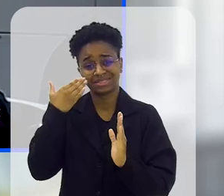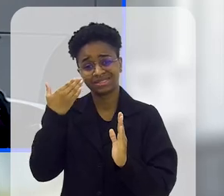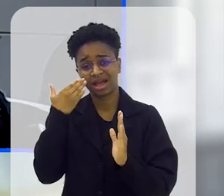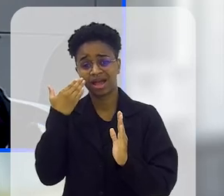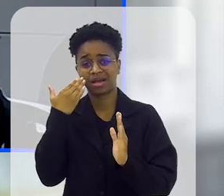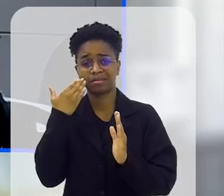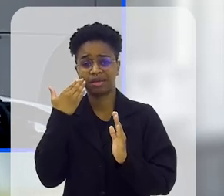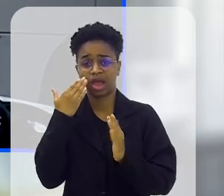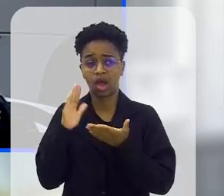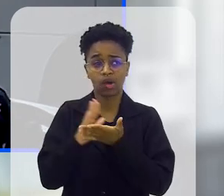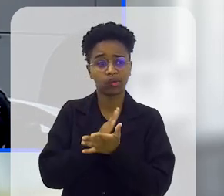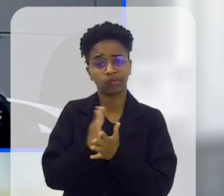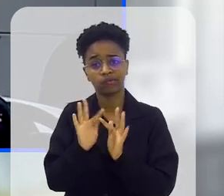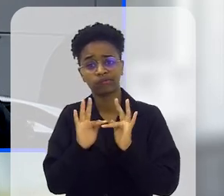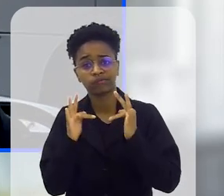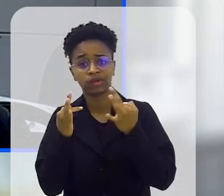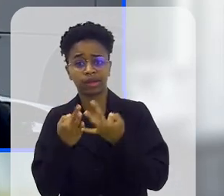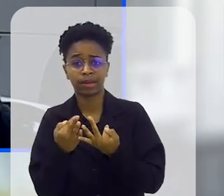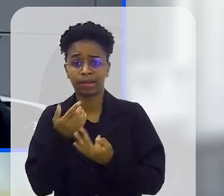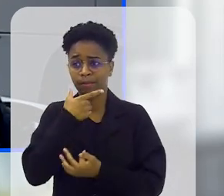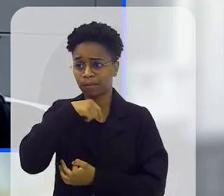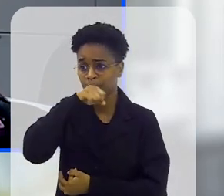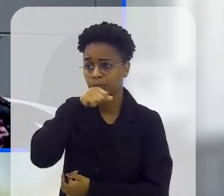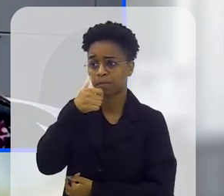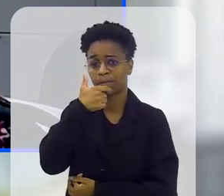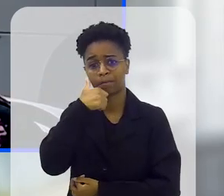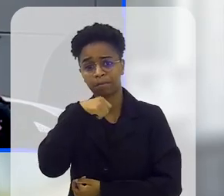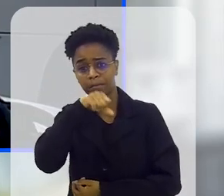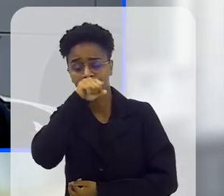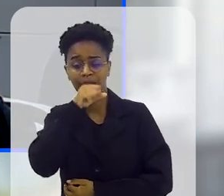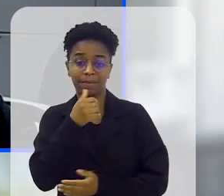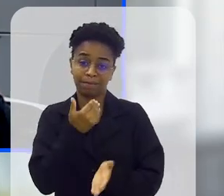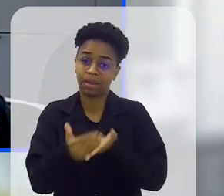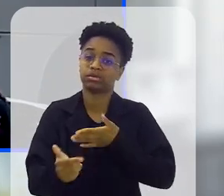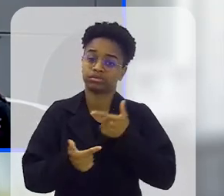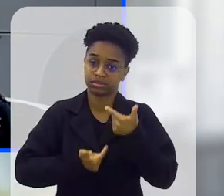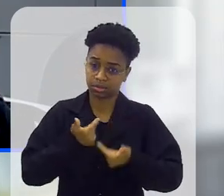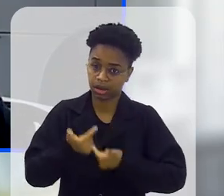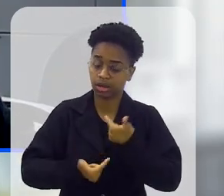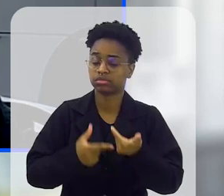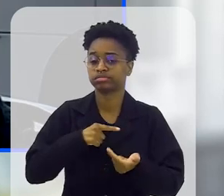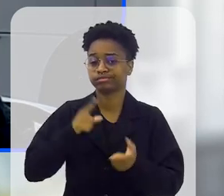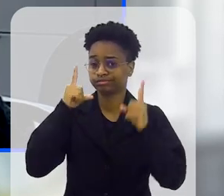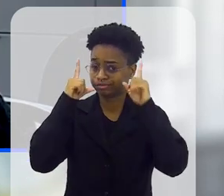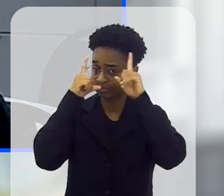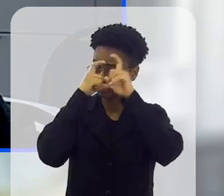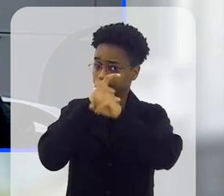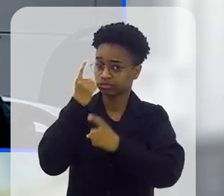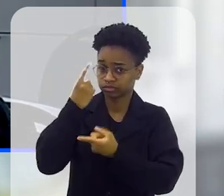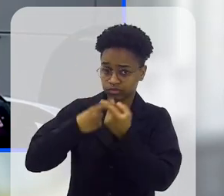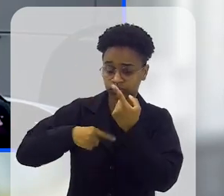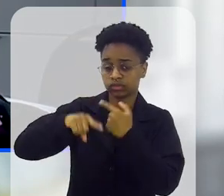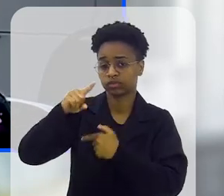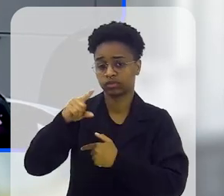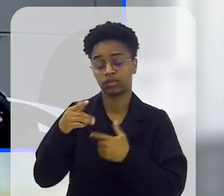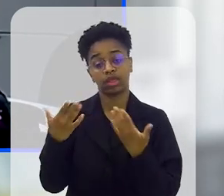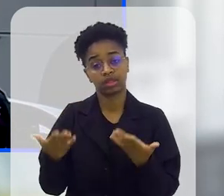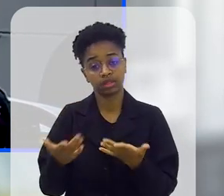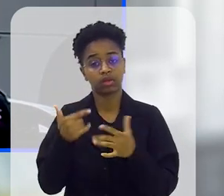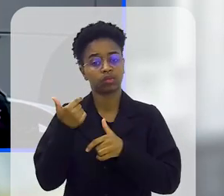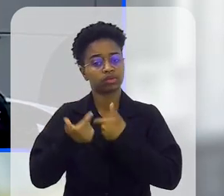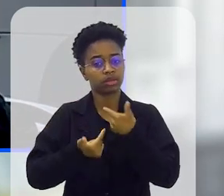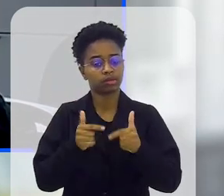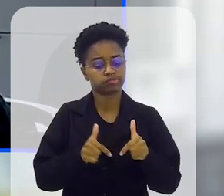sabe que algum dos familiares, ou pai e mãe, perdem o emprego, então tem uma dificuldade maior, e assim, com esses